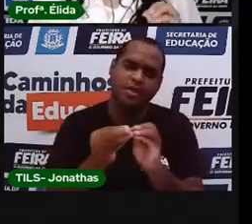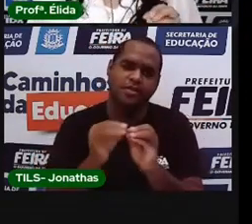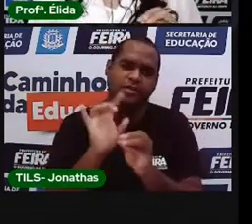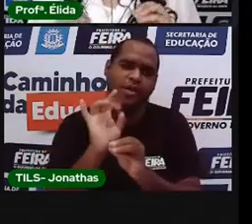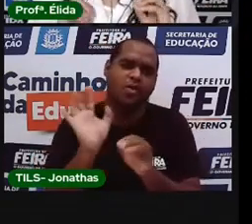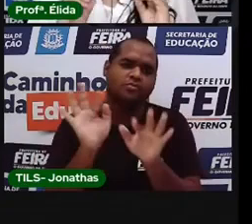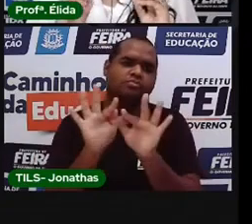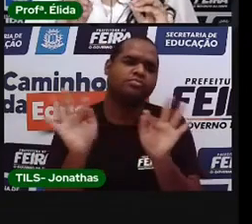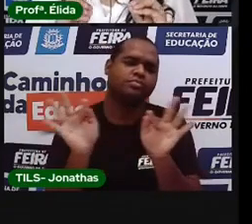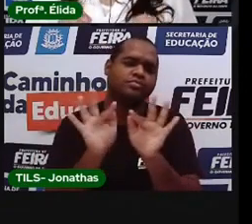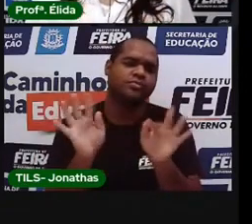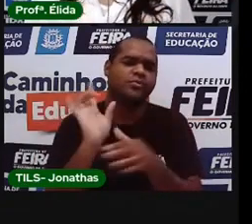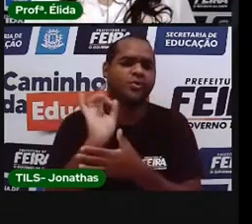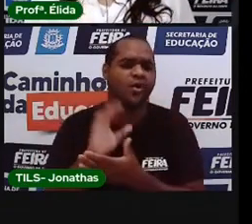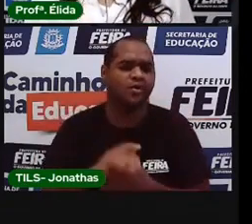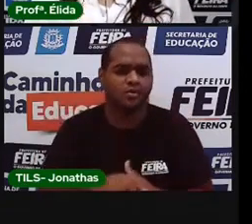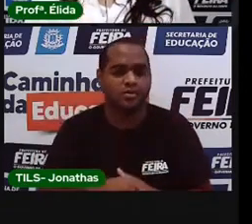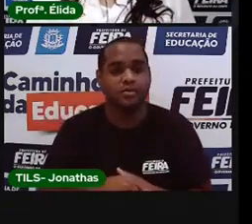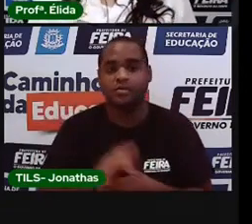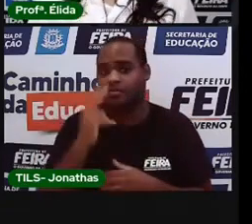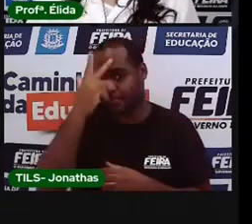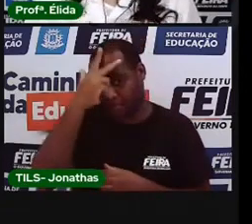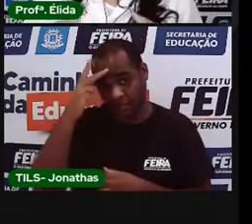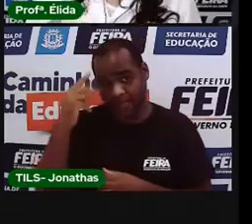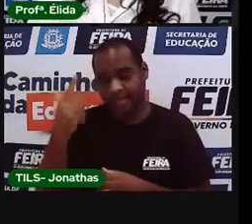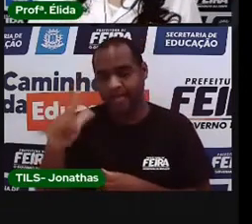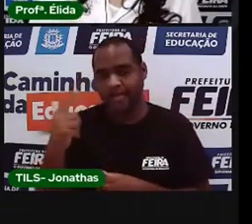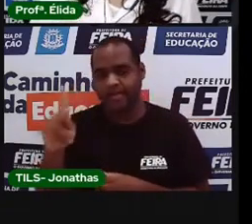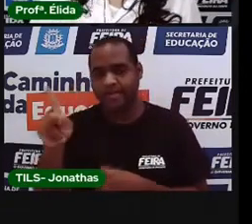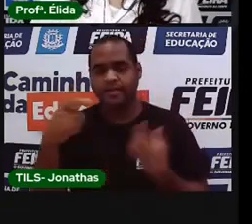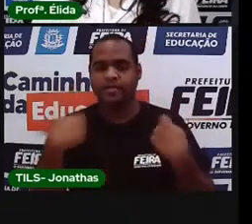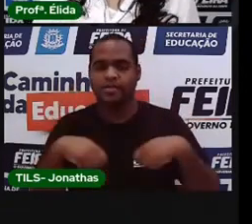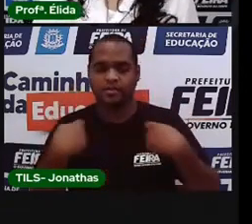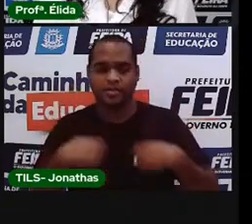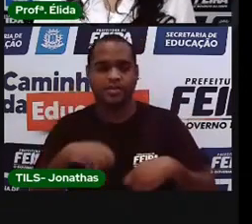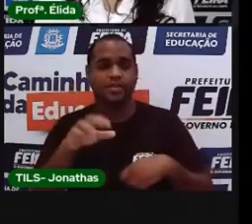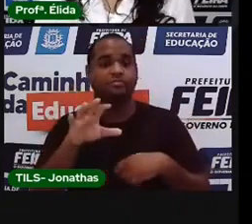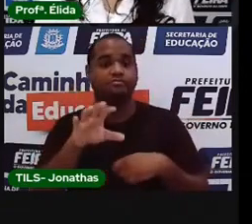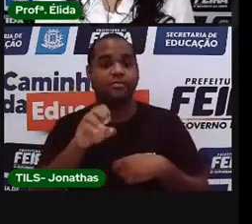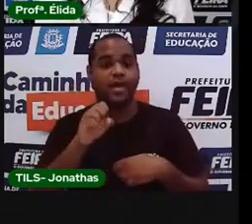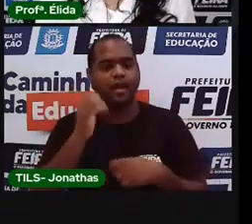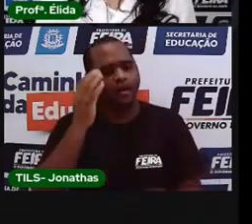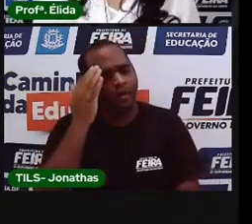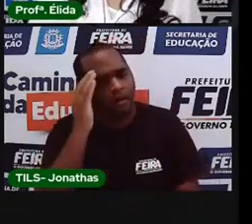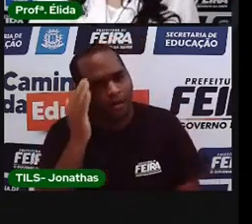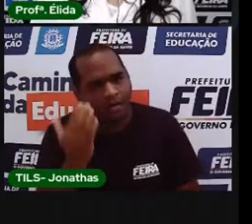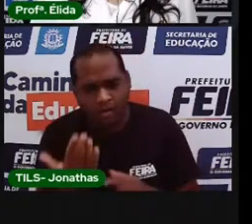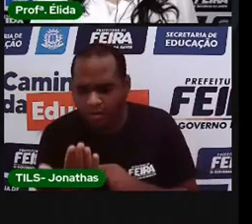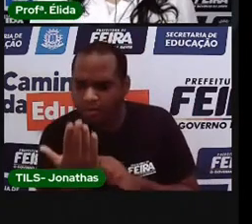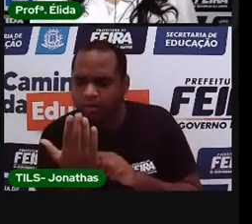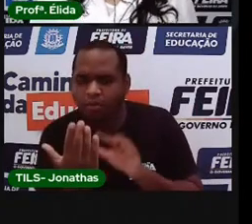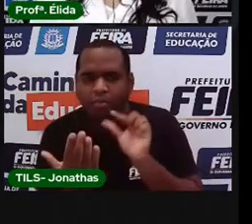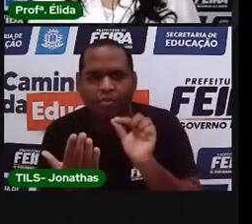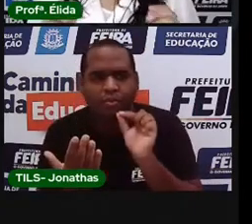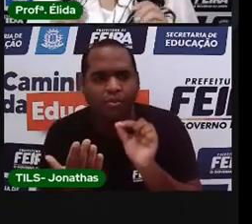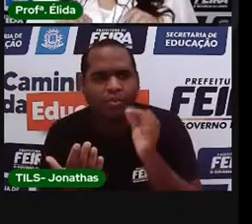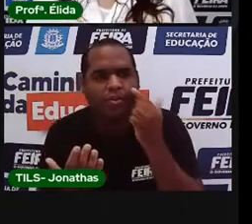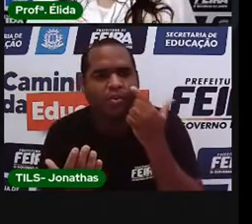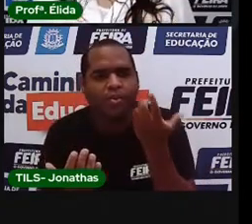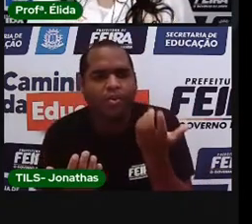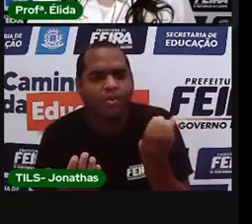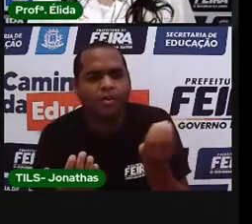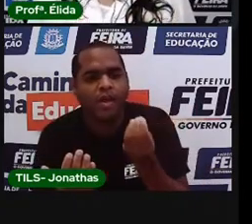Então, a pessoa que recebe o bilhete tem que pegar e entender assim que ela lê.